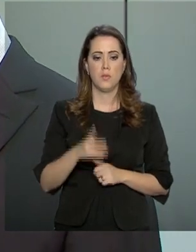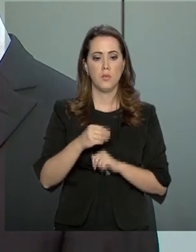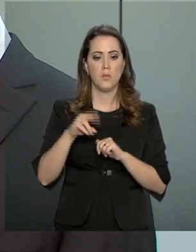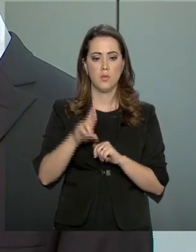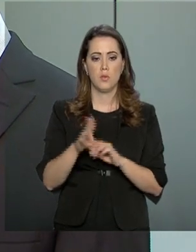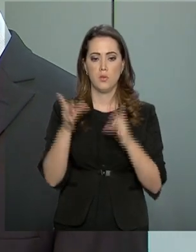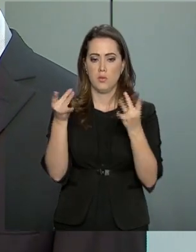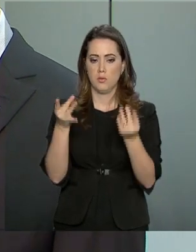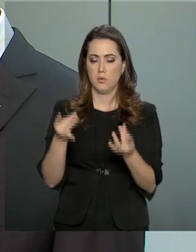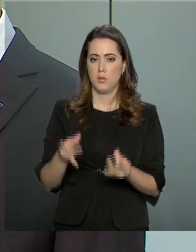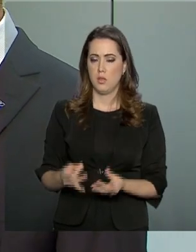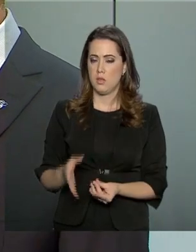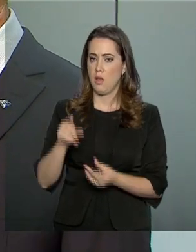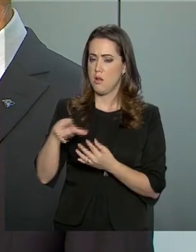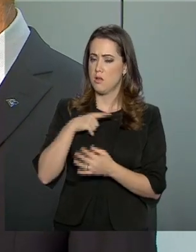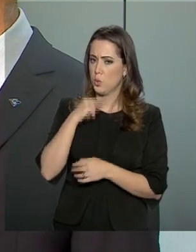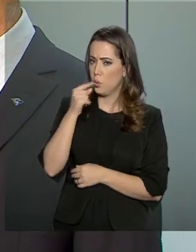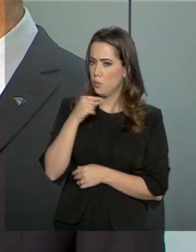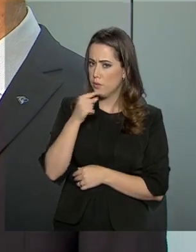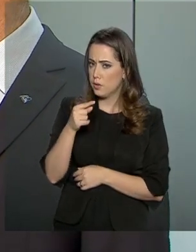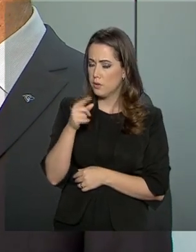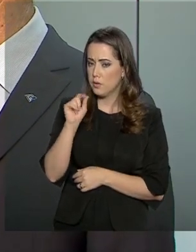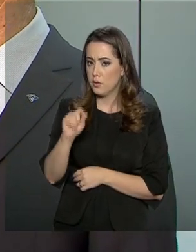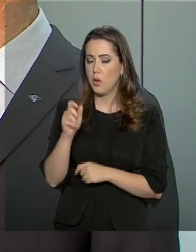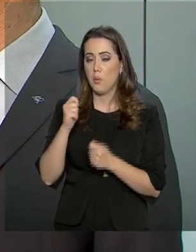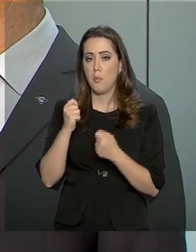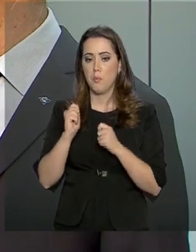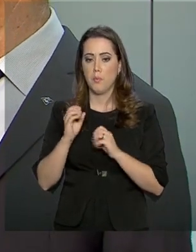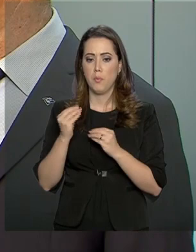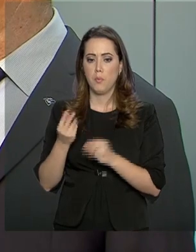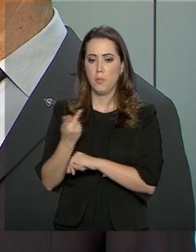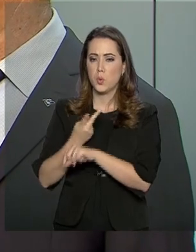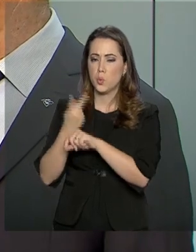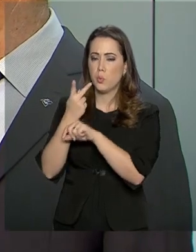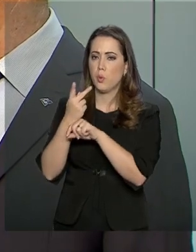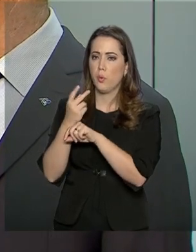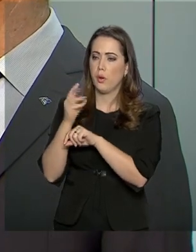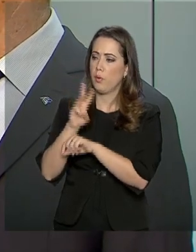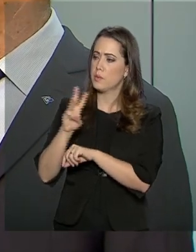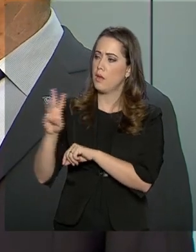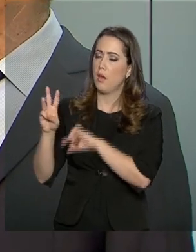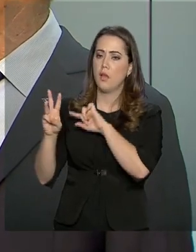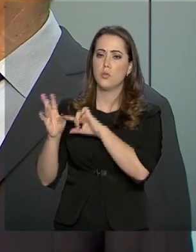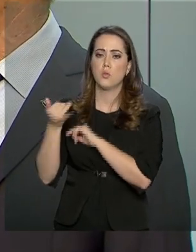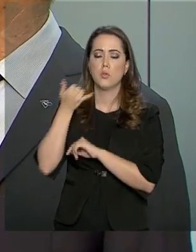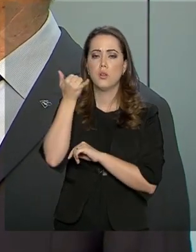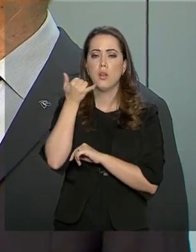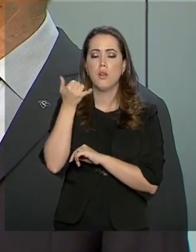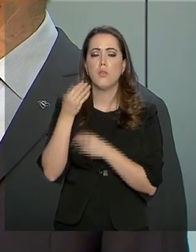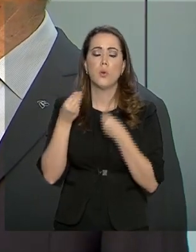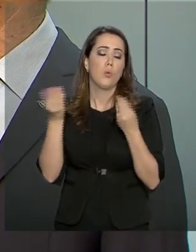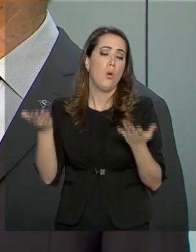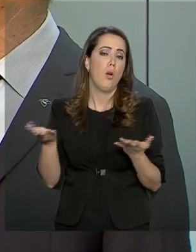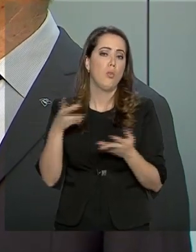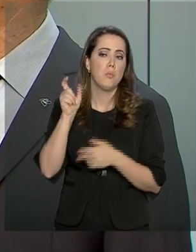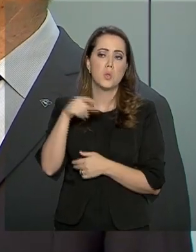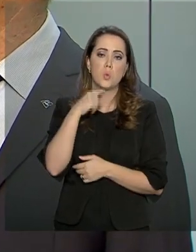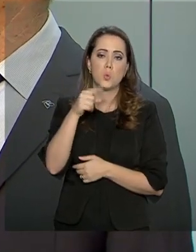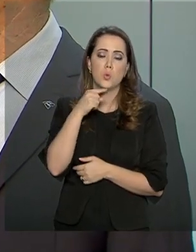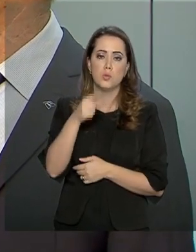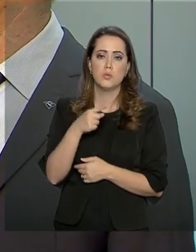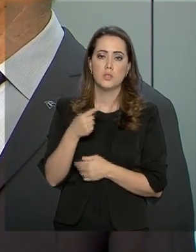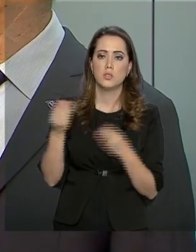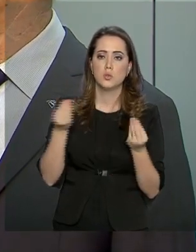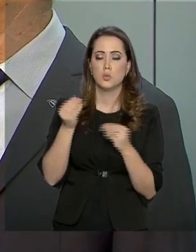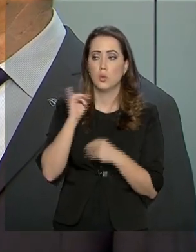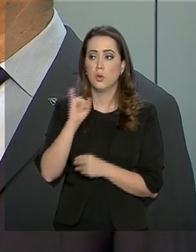bastante detalhe, né? Quem tiver alguma dúvida, pode entrar no site da Receita, tem um telefone para atender. Quem tiver dúvida ainda